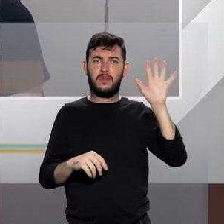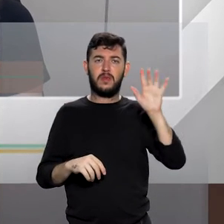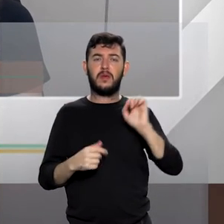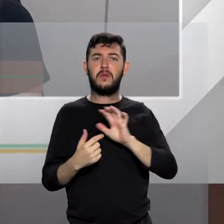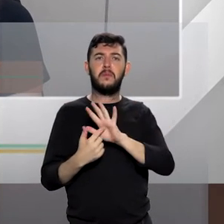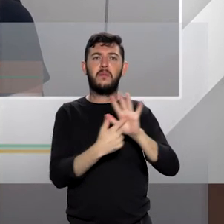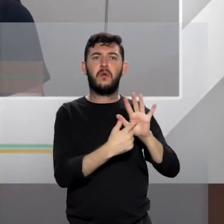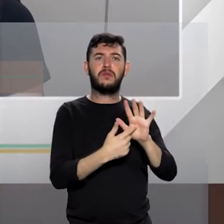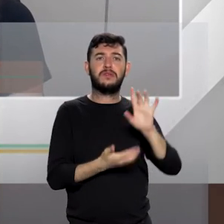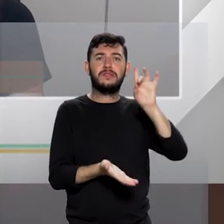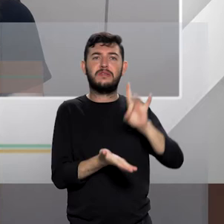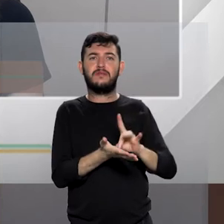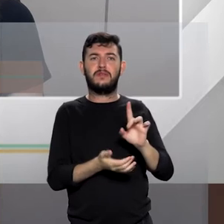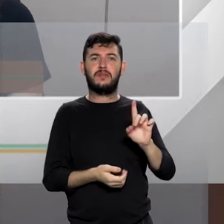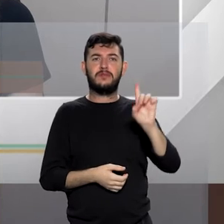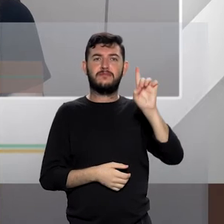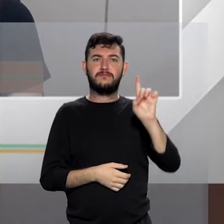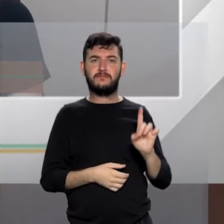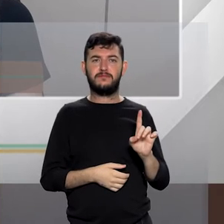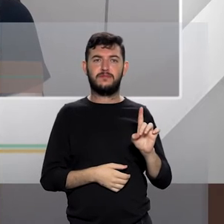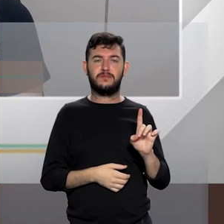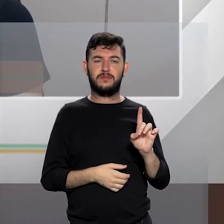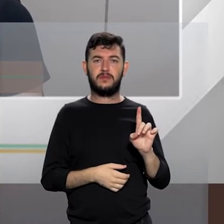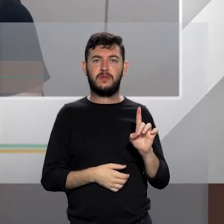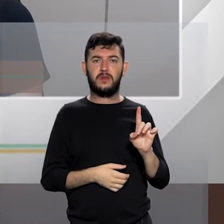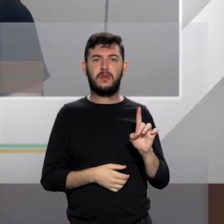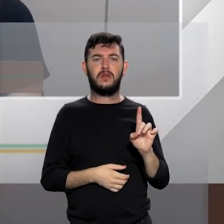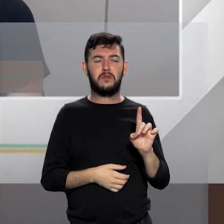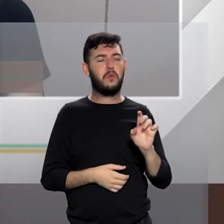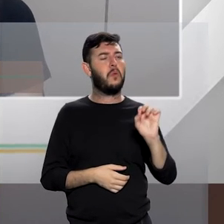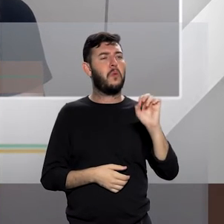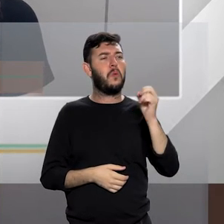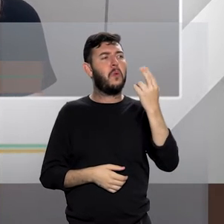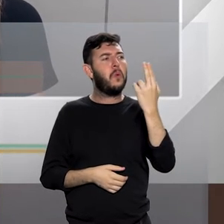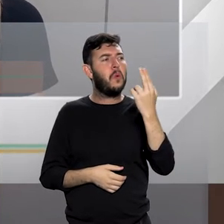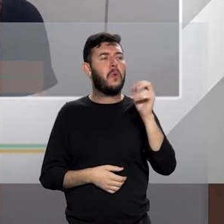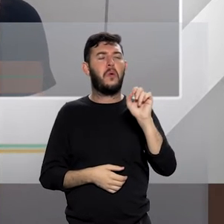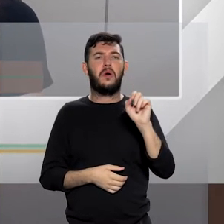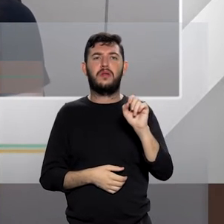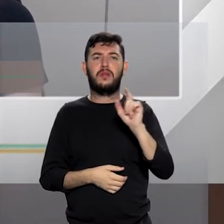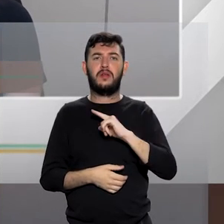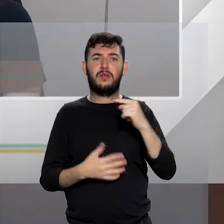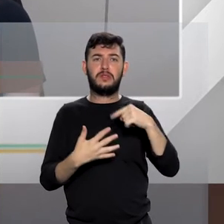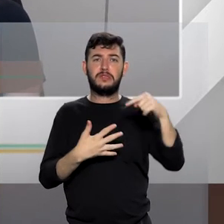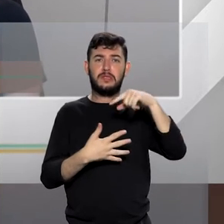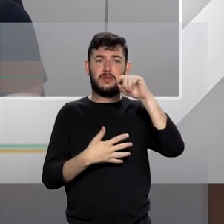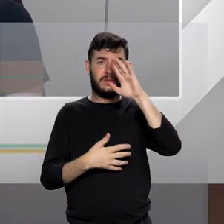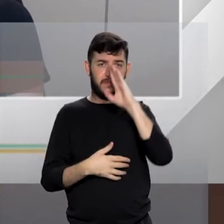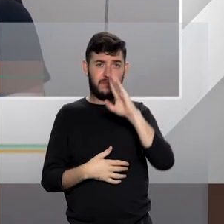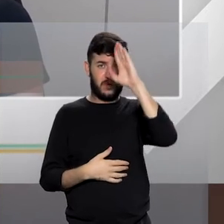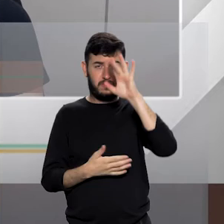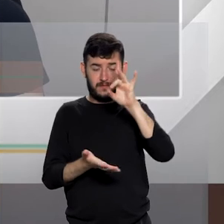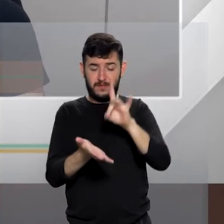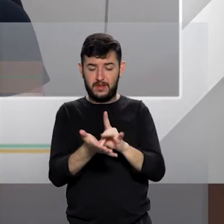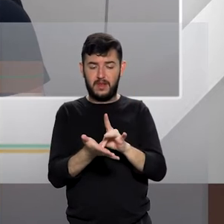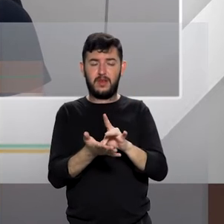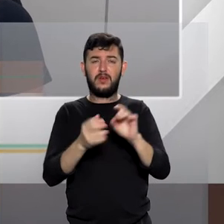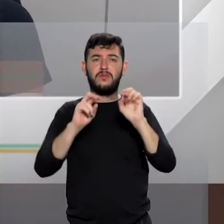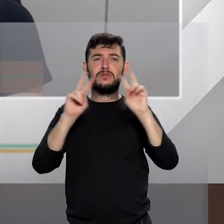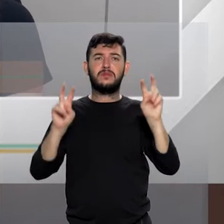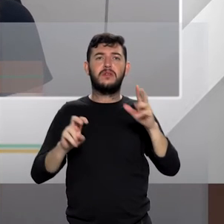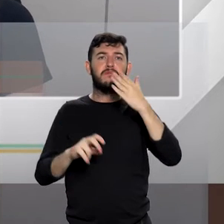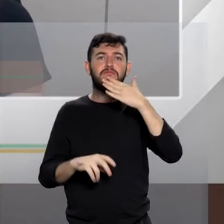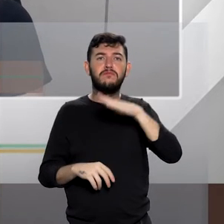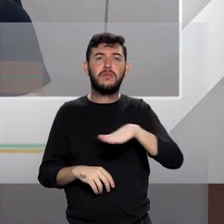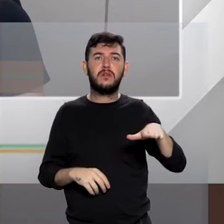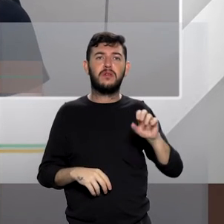desse direito, dessa supremacia, dessa prioridade absoluta com relação à criança e ao